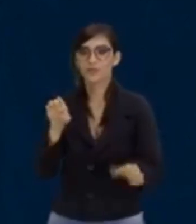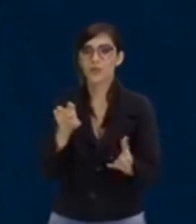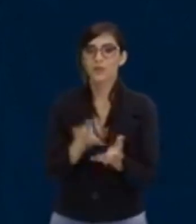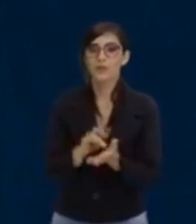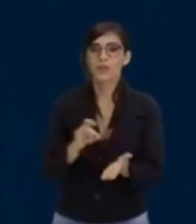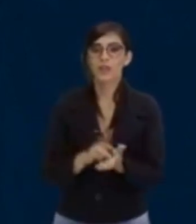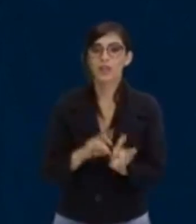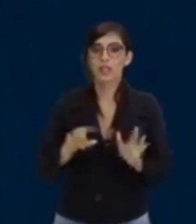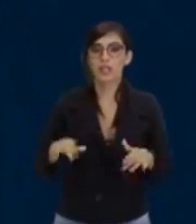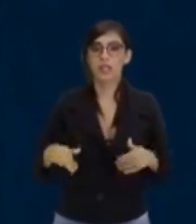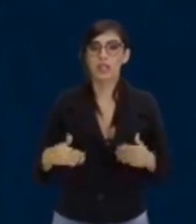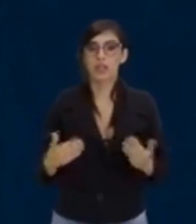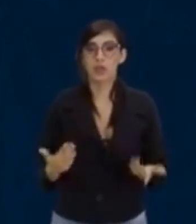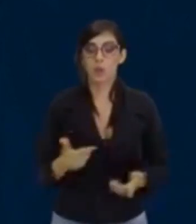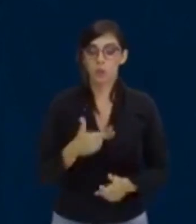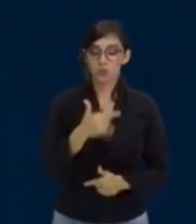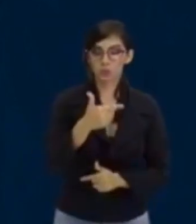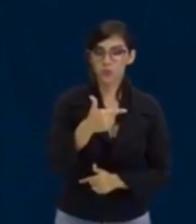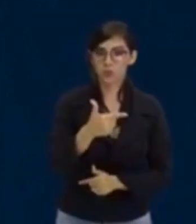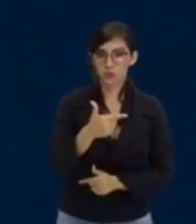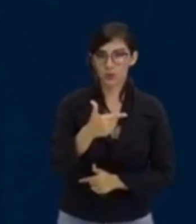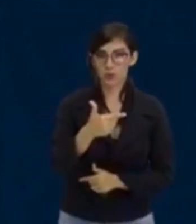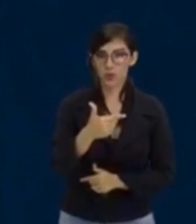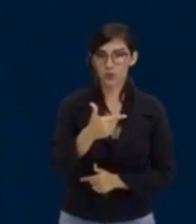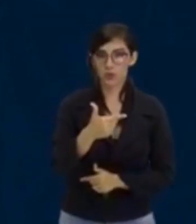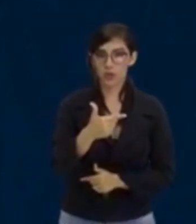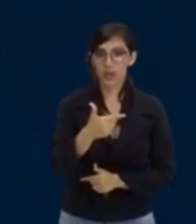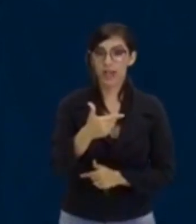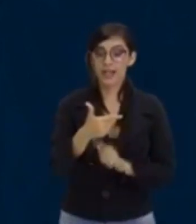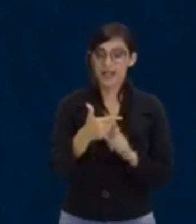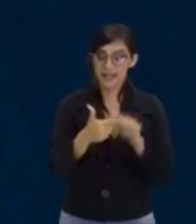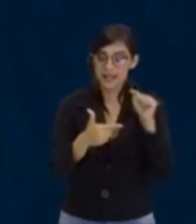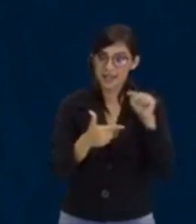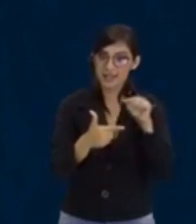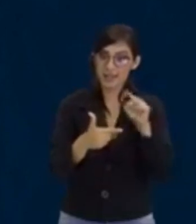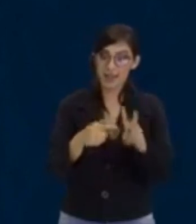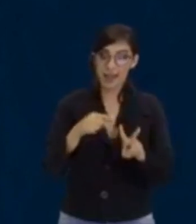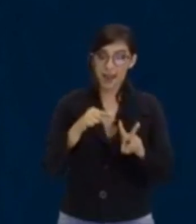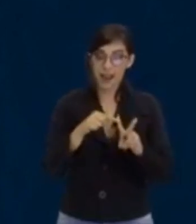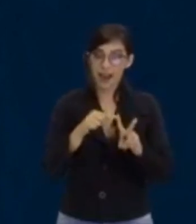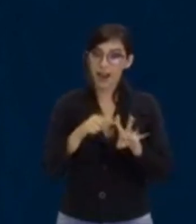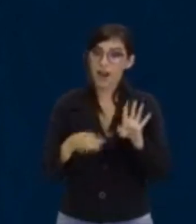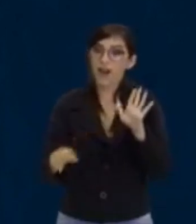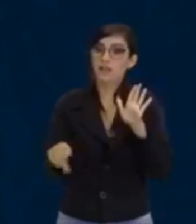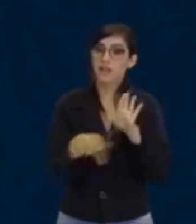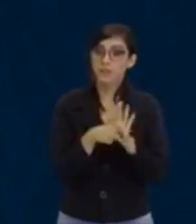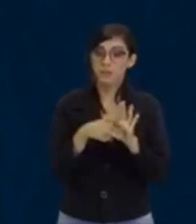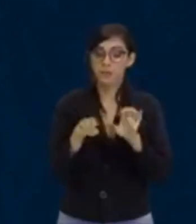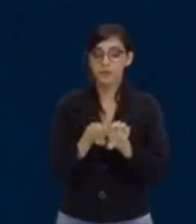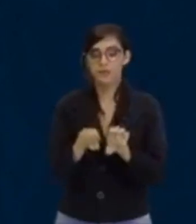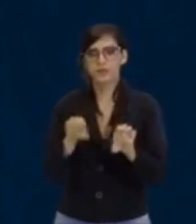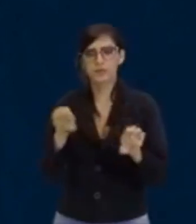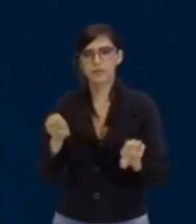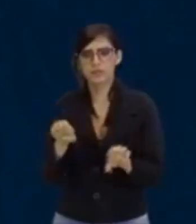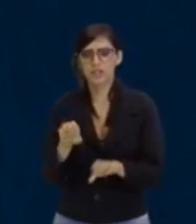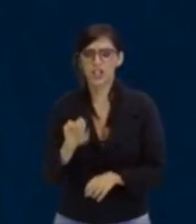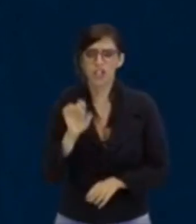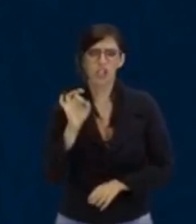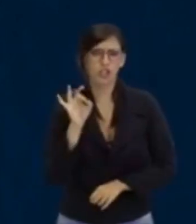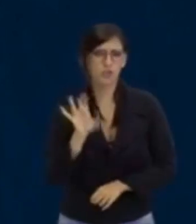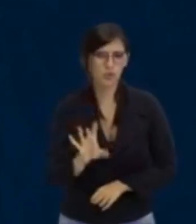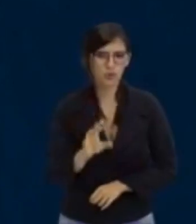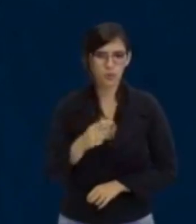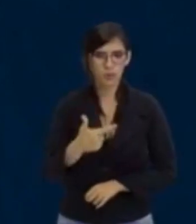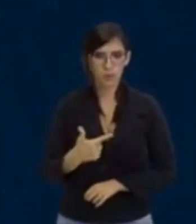aqui, ele é raiz da minha equação. Pessoal, será que é somente esse 2? Bora testar para os